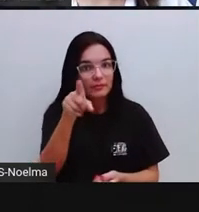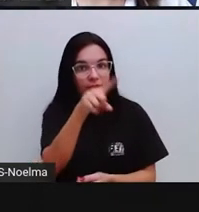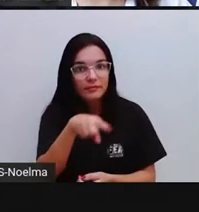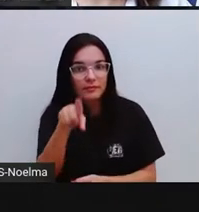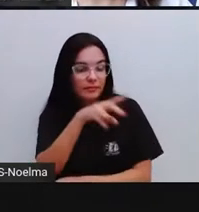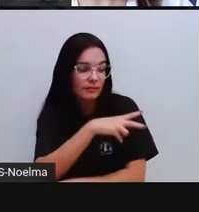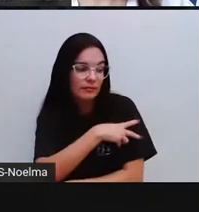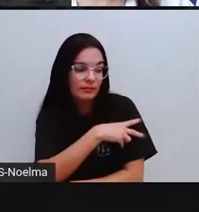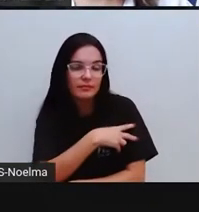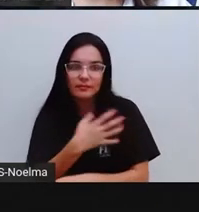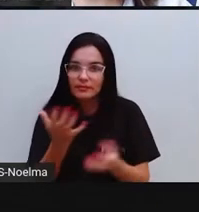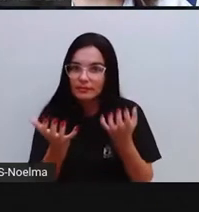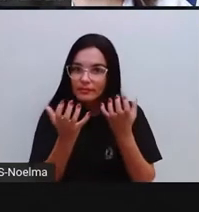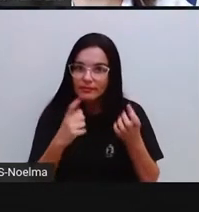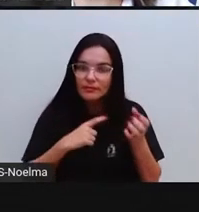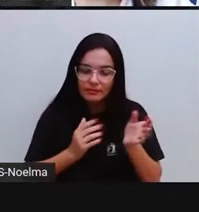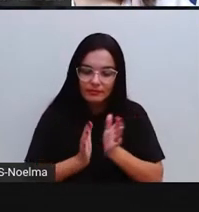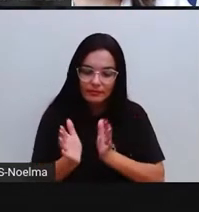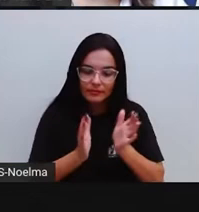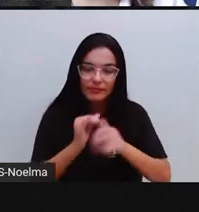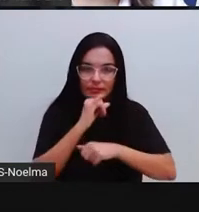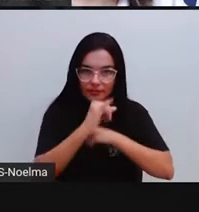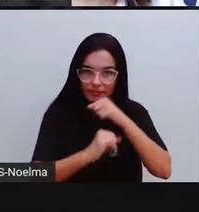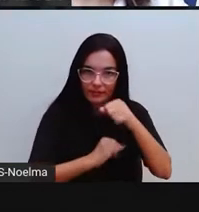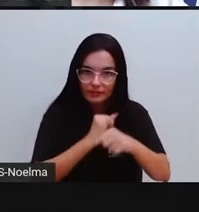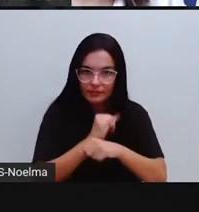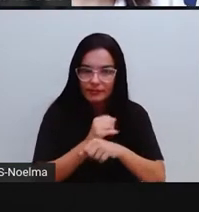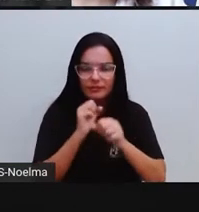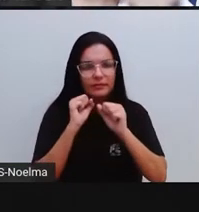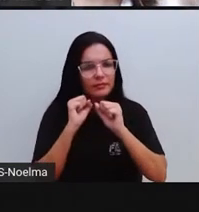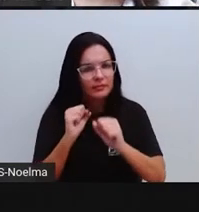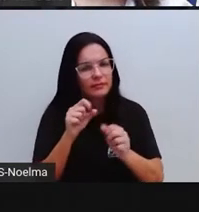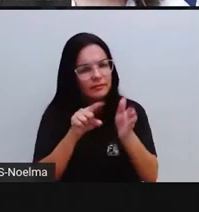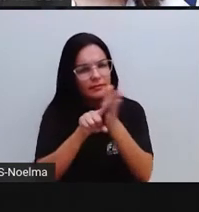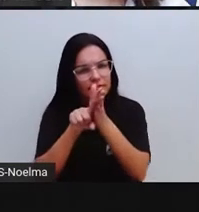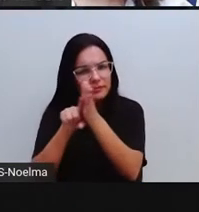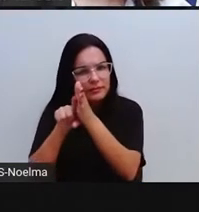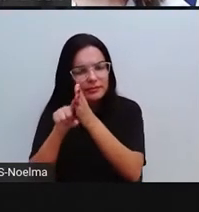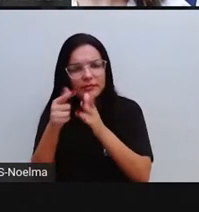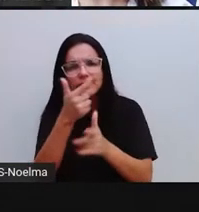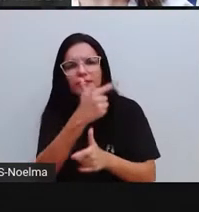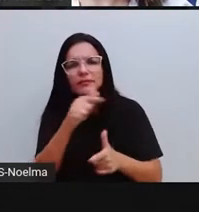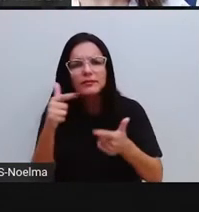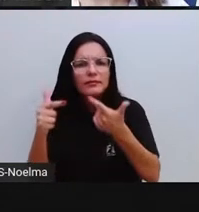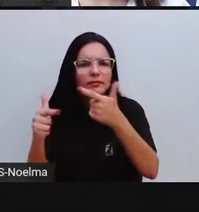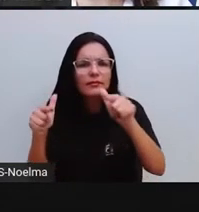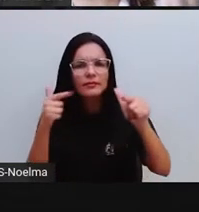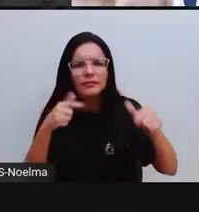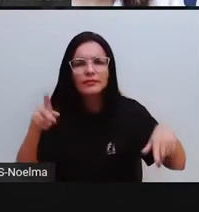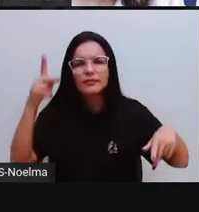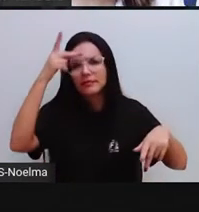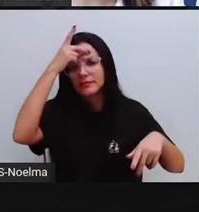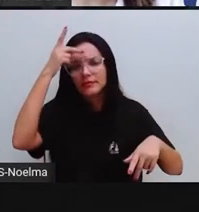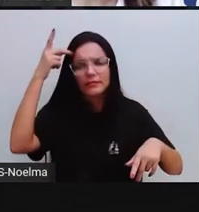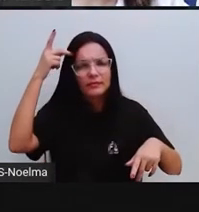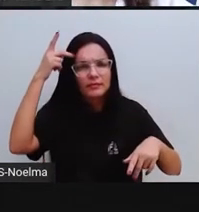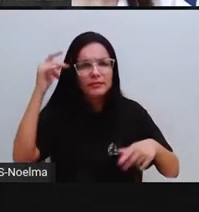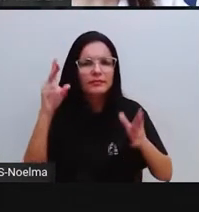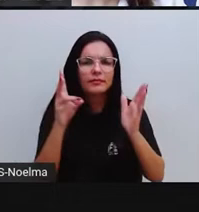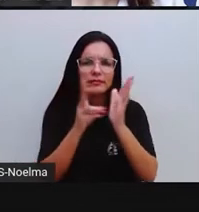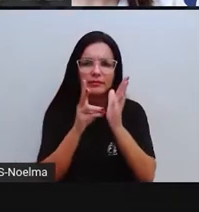quem tiver também acesso à internet, pode pesquisar outros povos indígenas diferentes desses que a pró